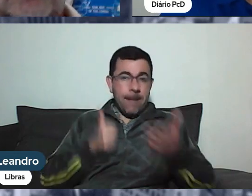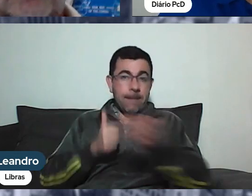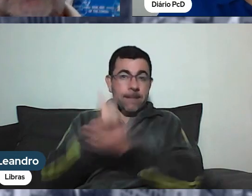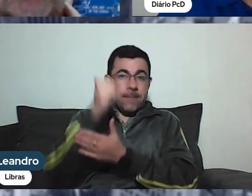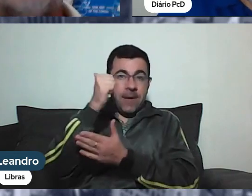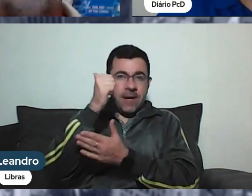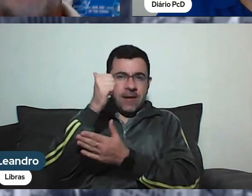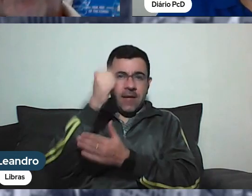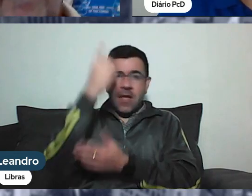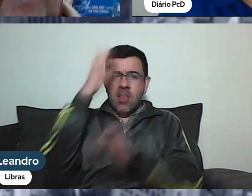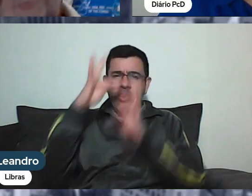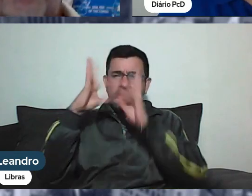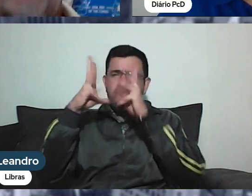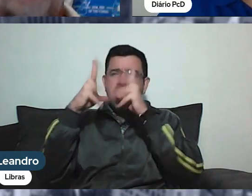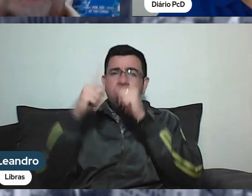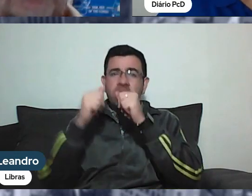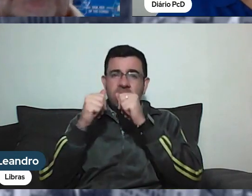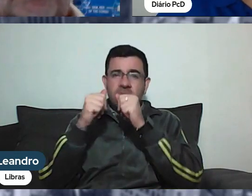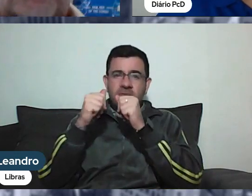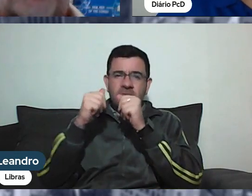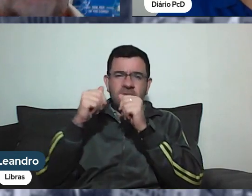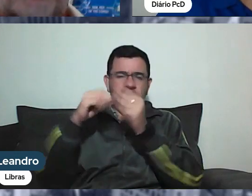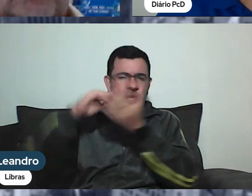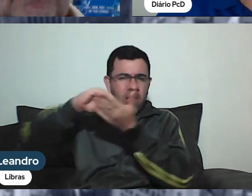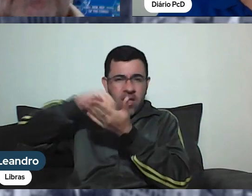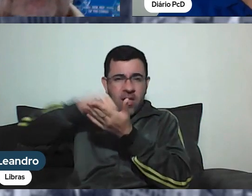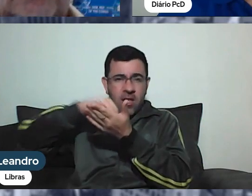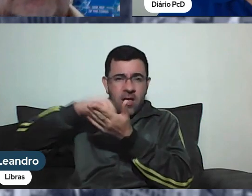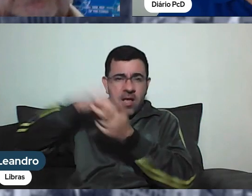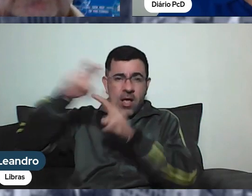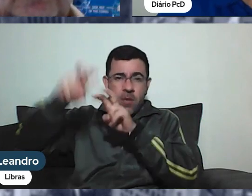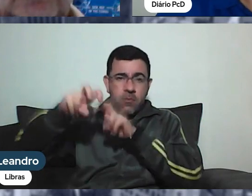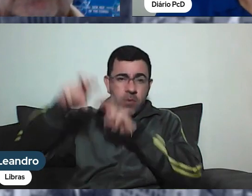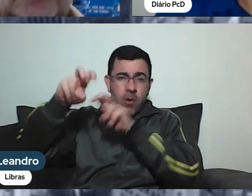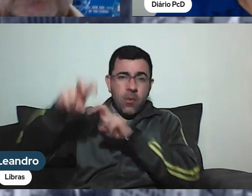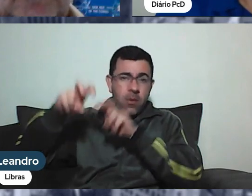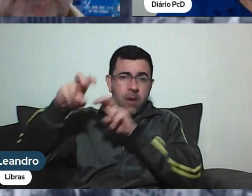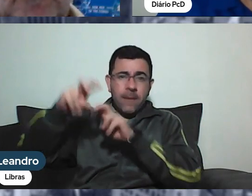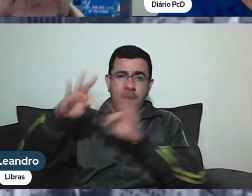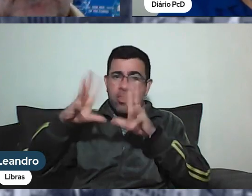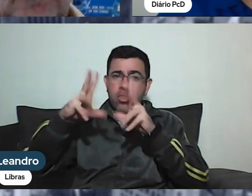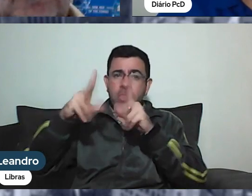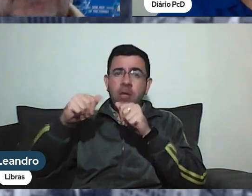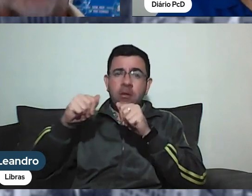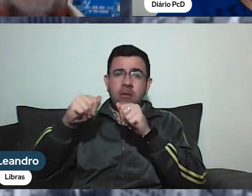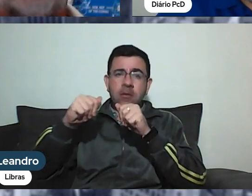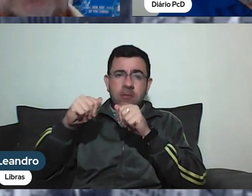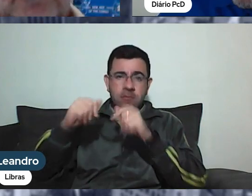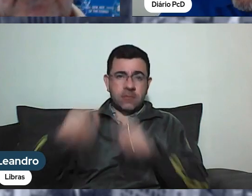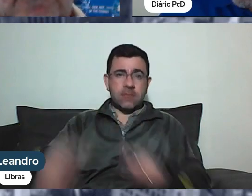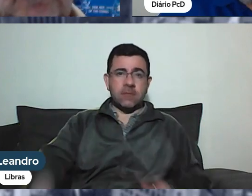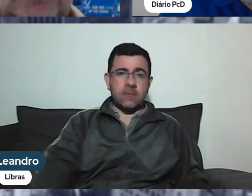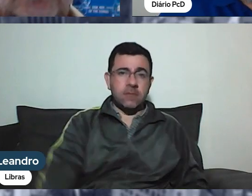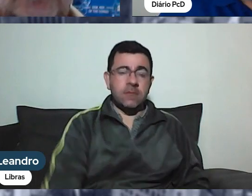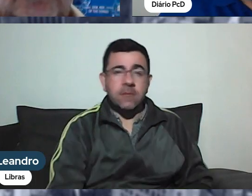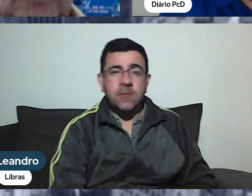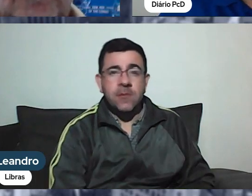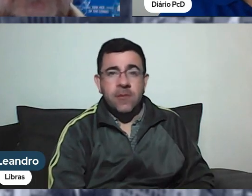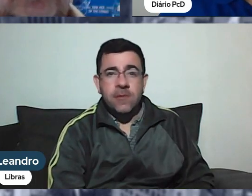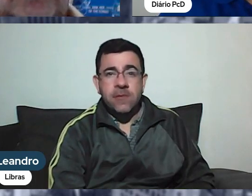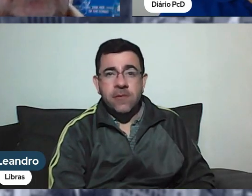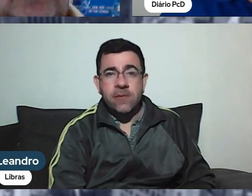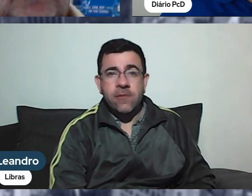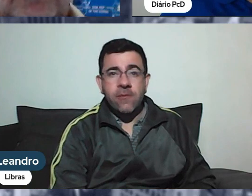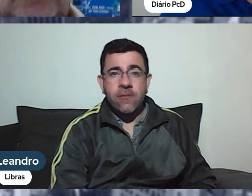unanimidade por todos os secretários de Estado, mas do Distrito Federal. E outra coisa,